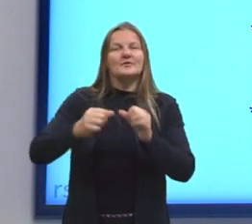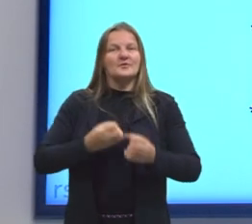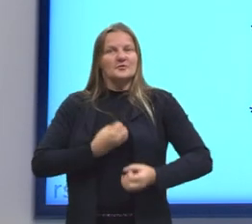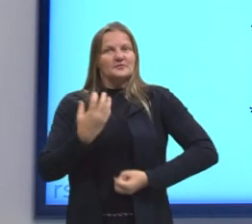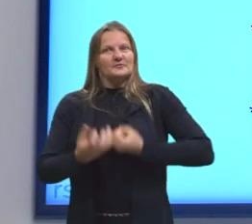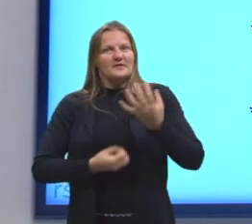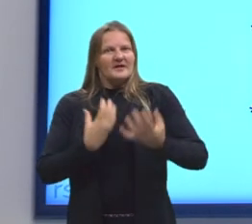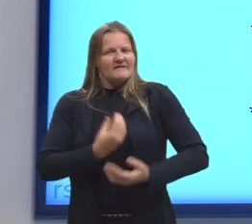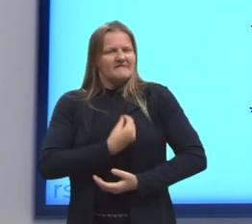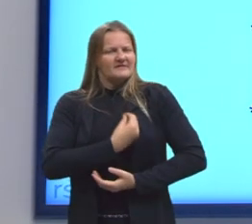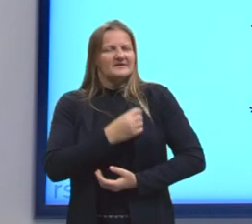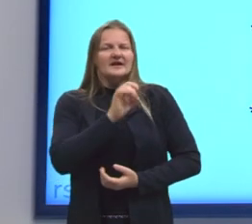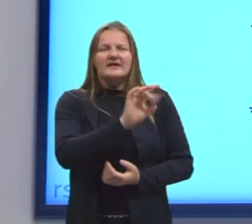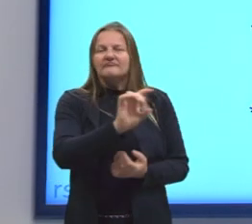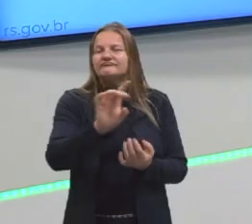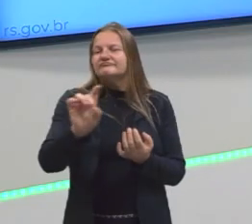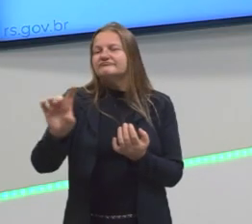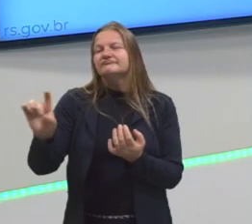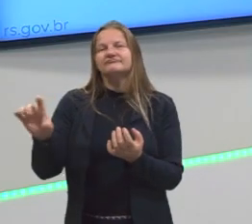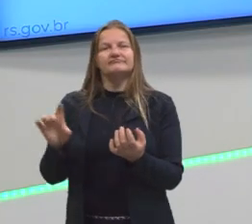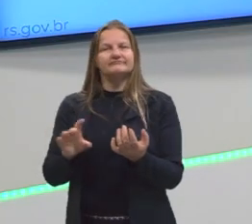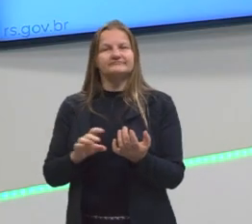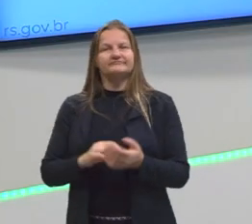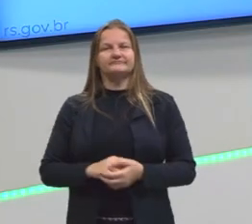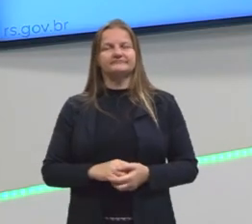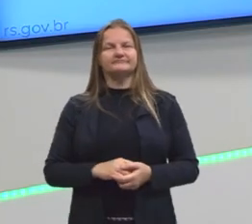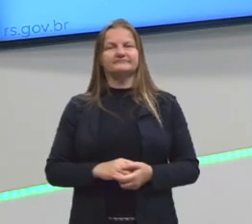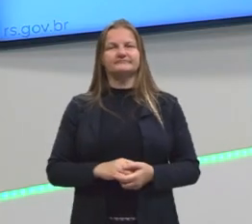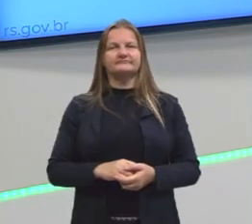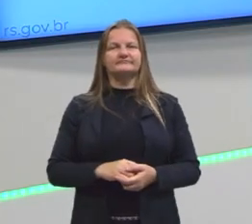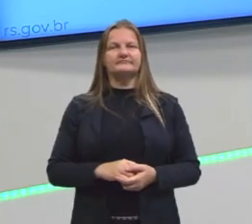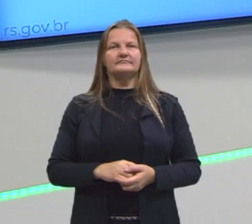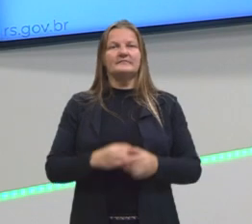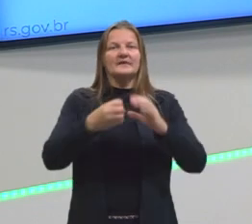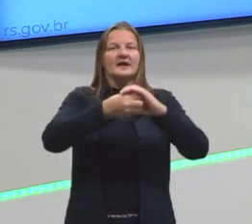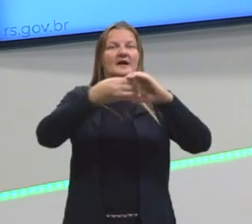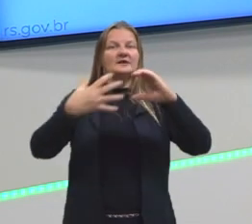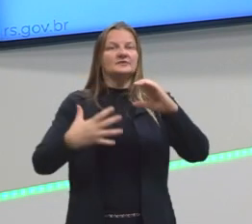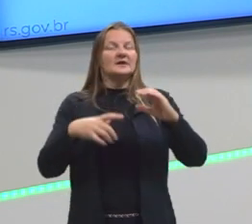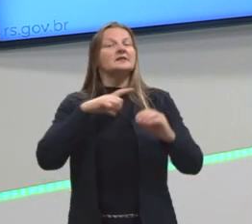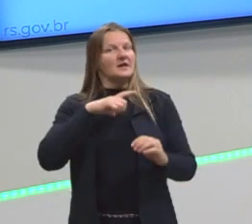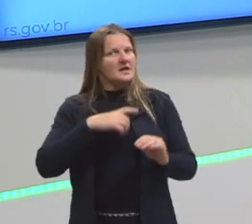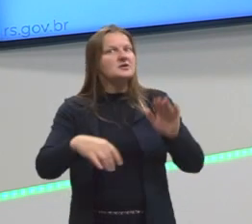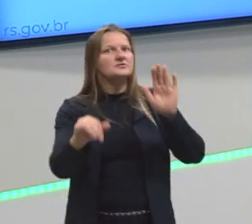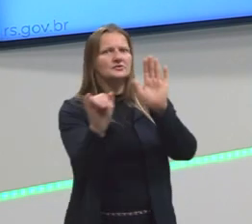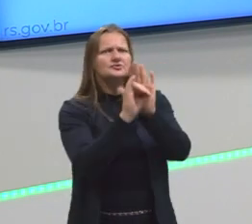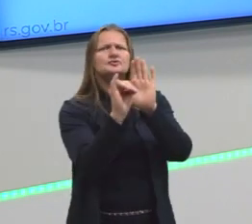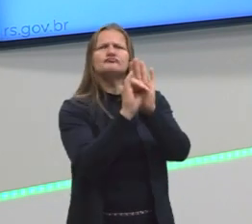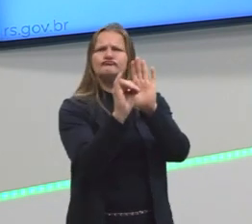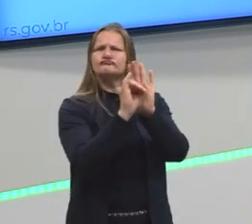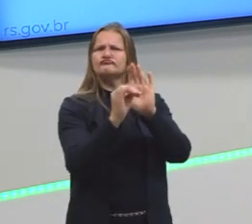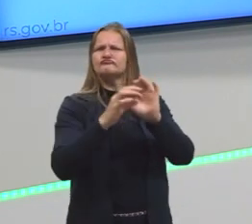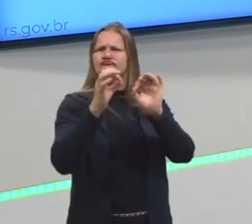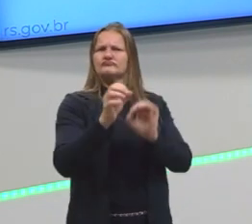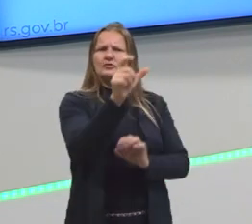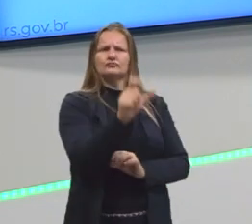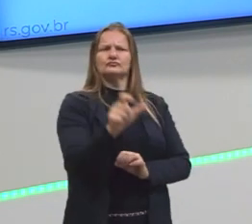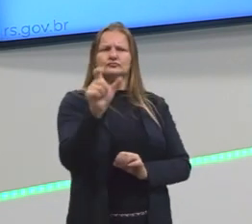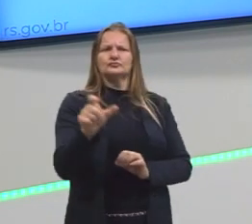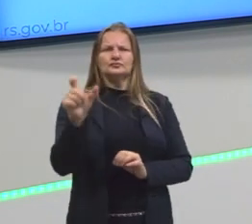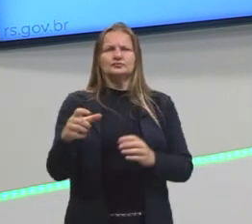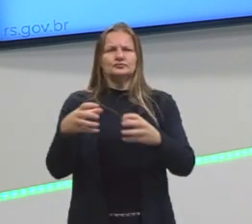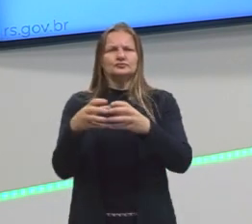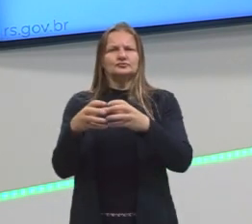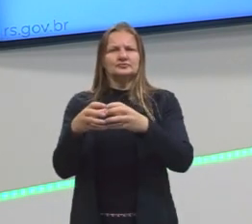combatê-lo. As culturas urbanas, então, têm essa característica. Uma identidade ou uma forma de